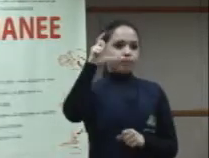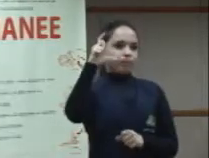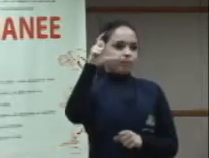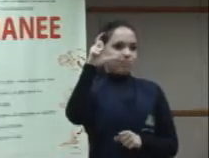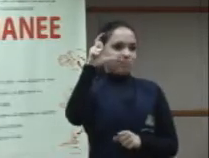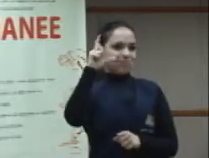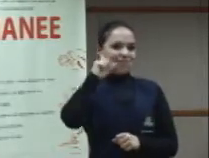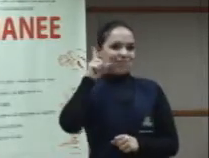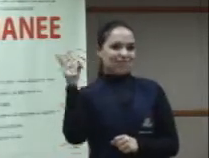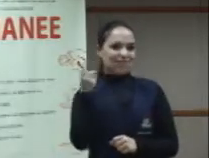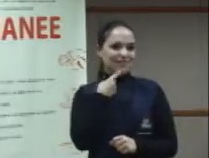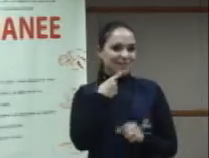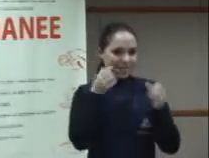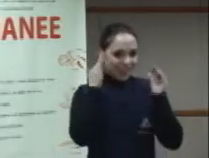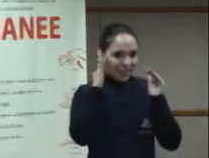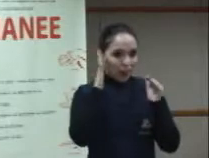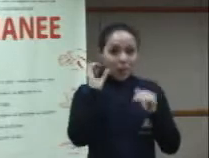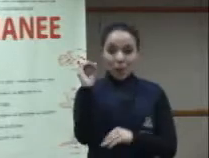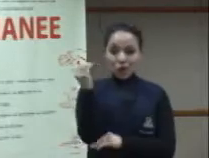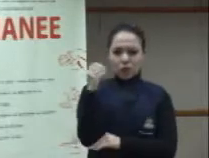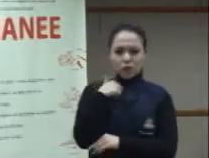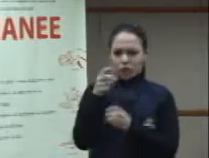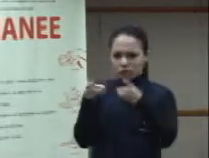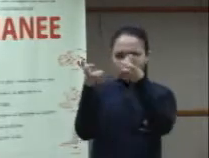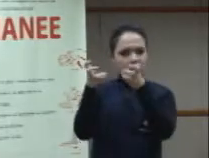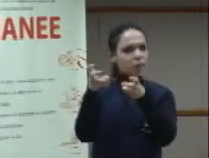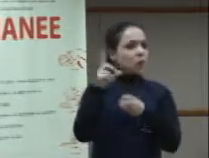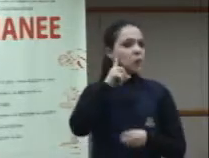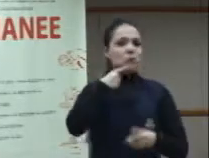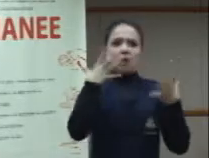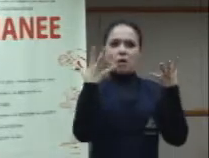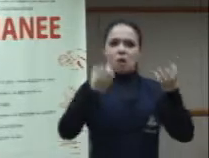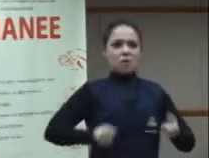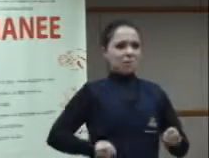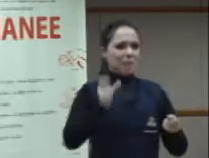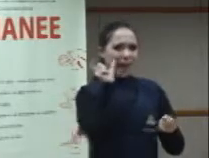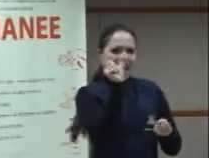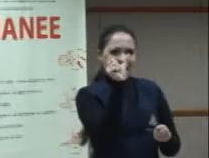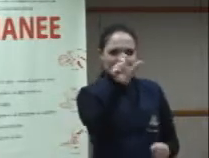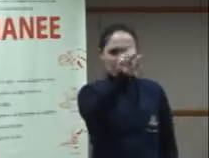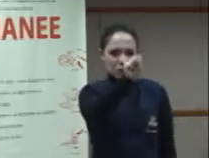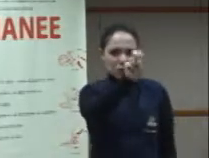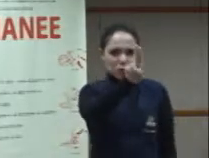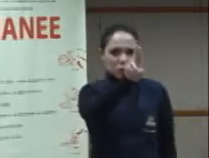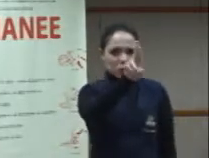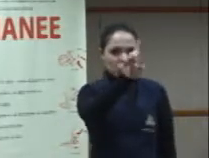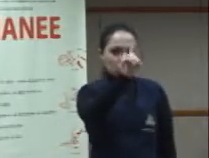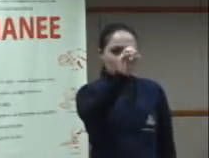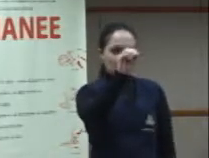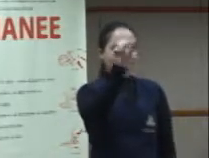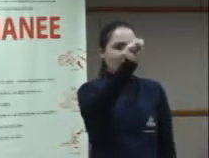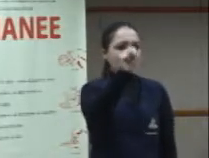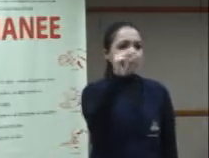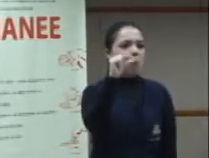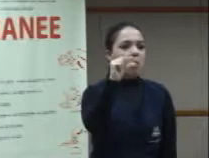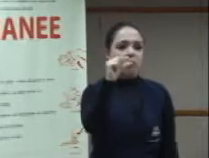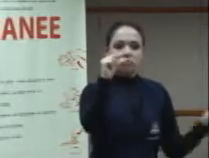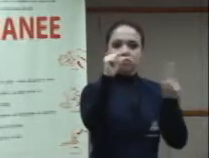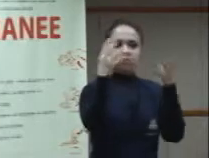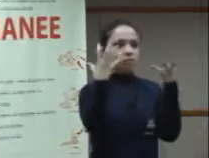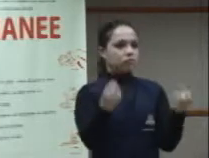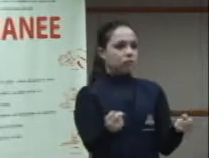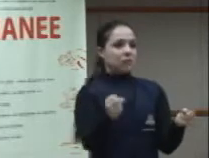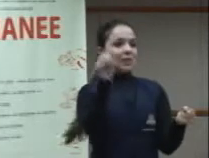É incrível que em Porto Alegre os surdos não aceitam que se escreva a palavra surdo se não for com S maiúsculo